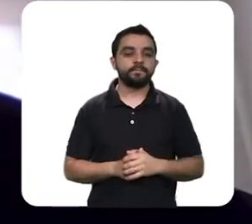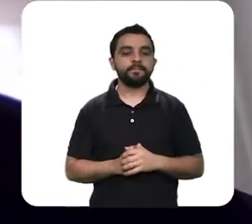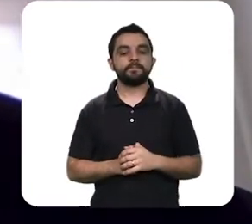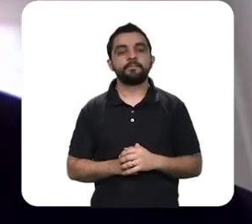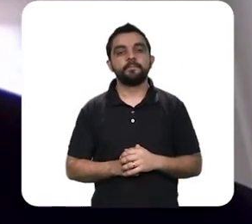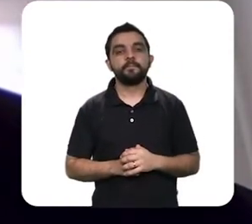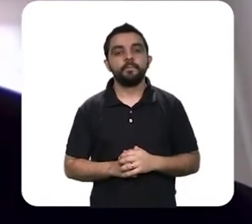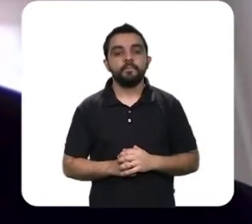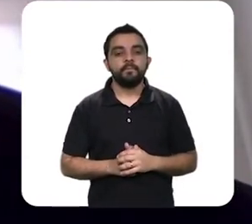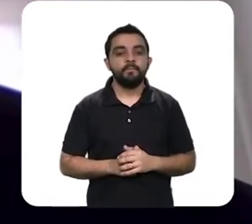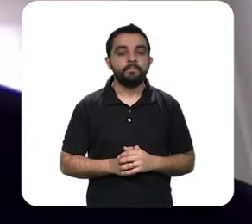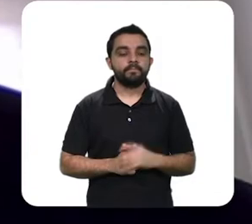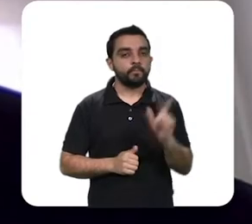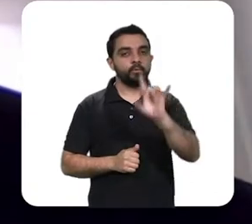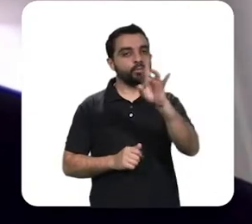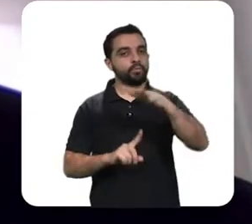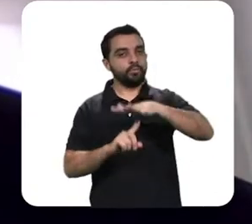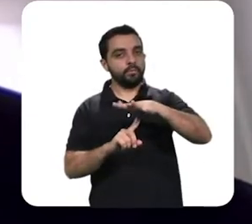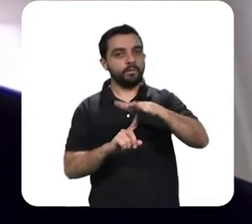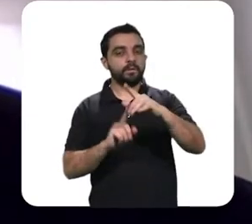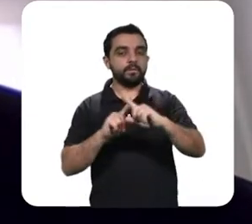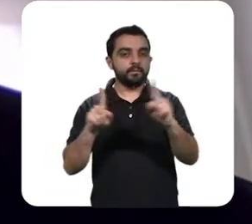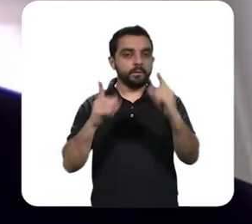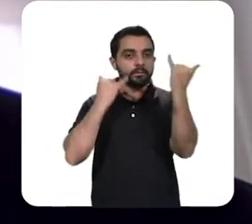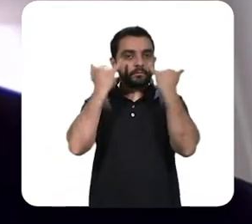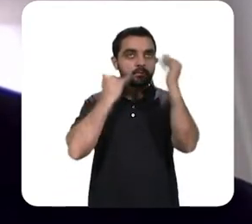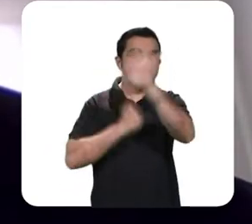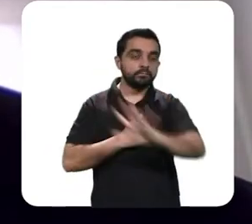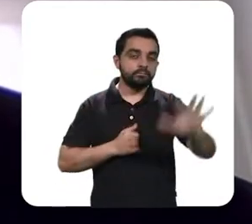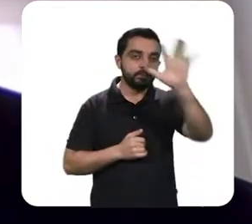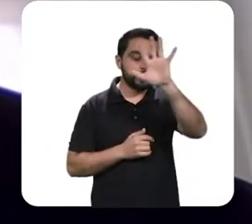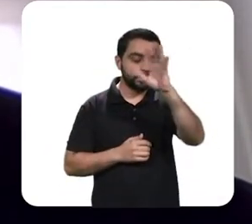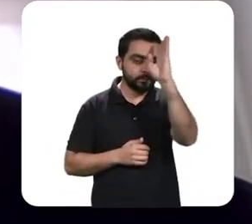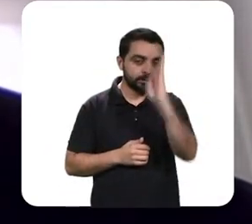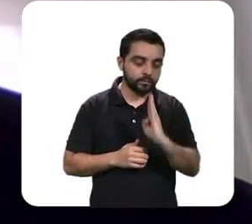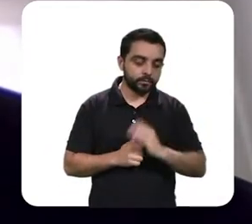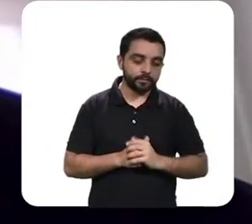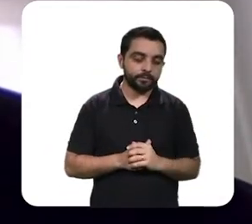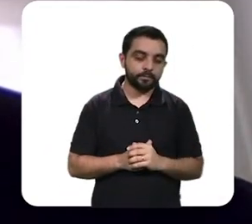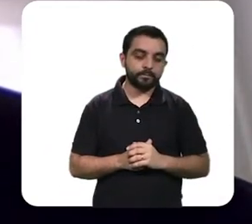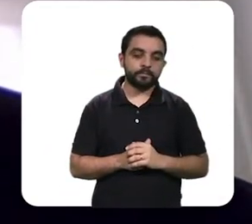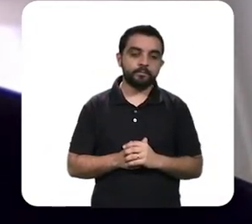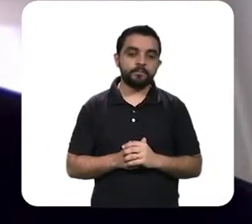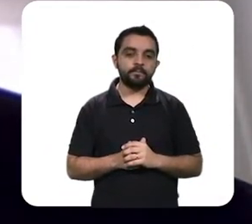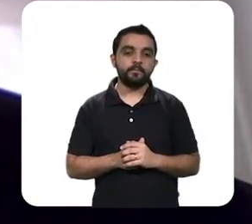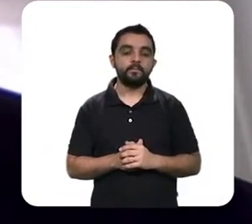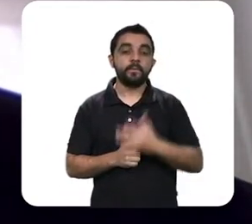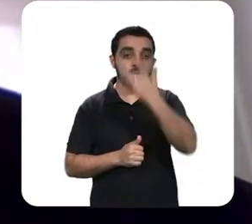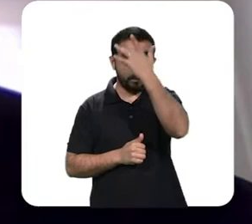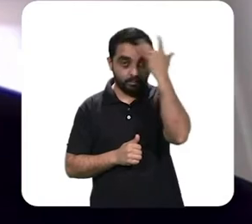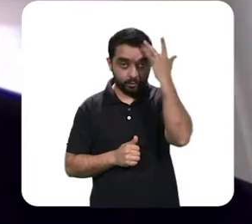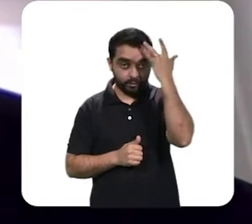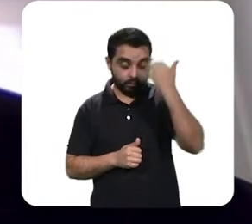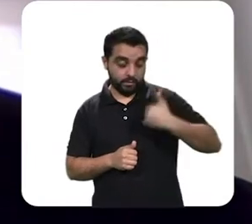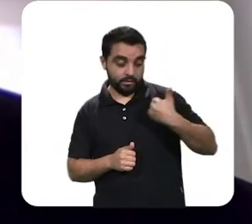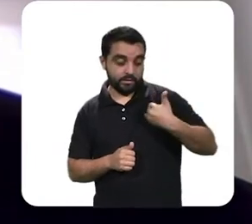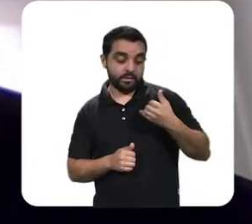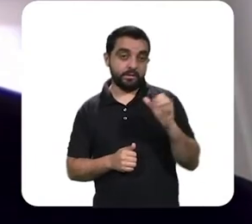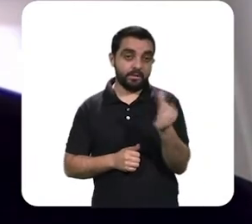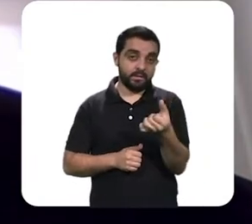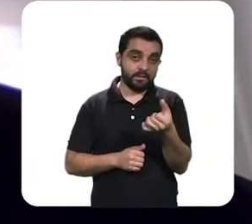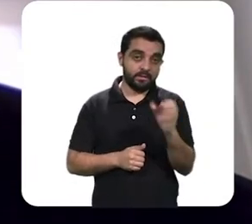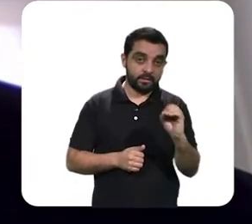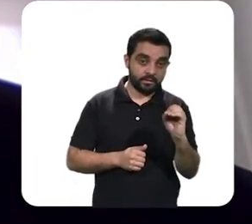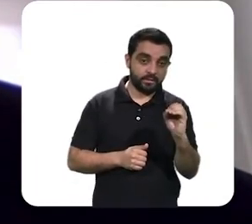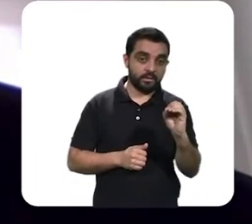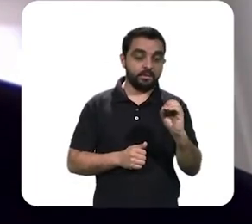particularmente mas a gente pode considerar o seguinte se a gente pegar o grupo de pessoas que tem 60 anos ou mais ocupada e não